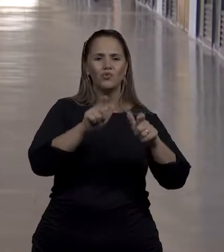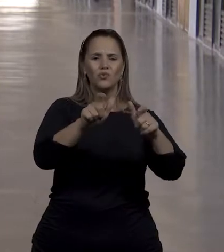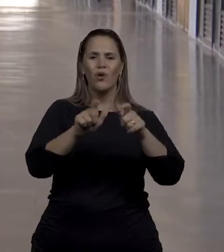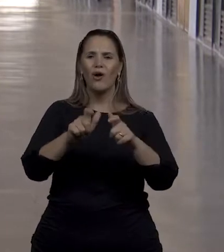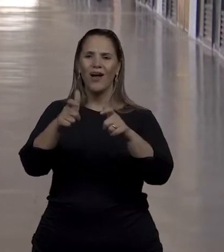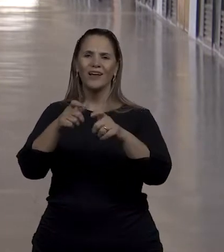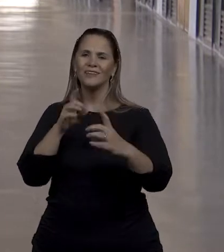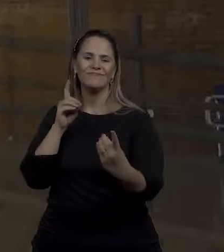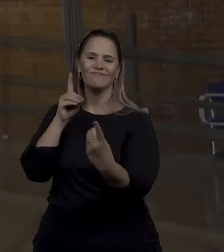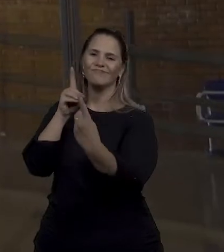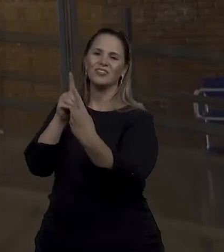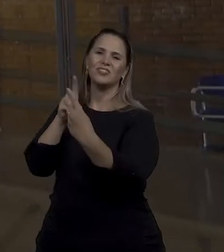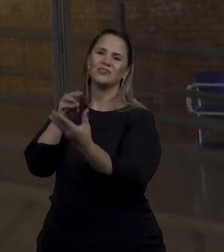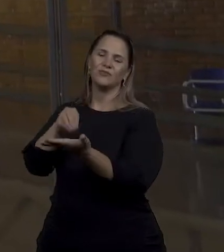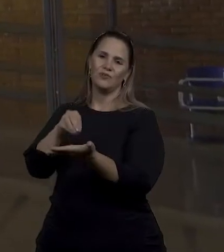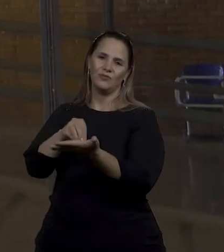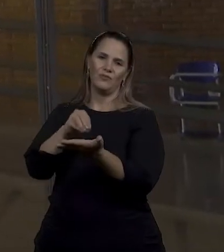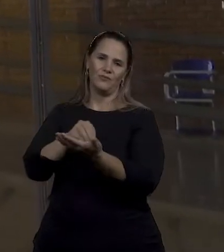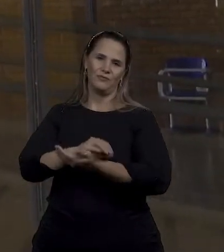atendimento desse público.